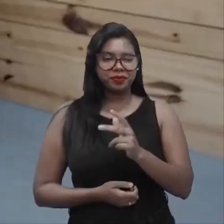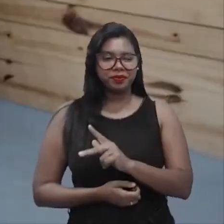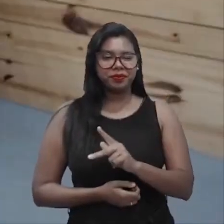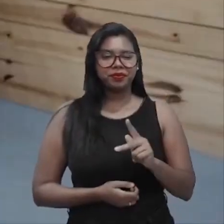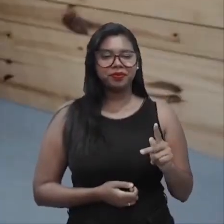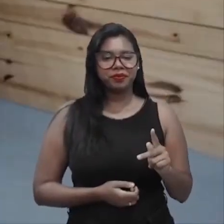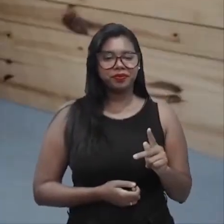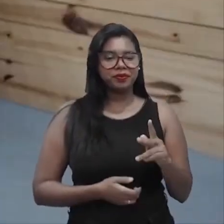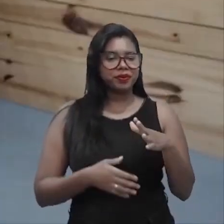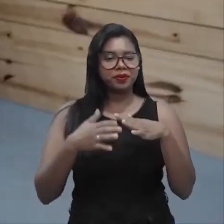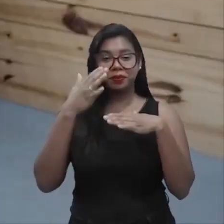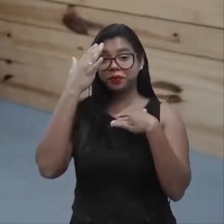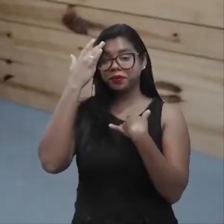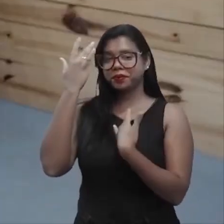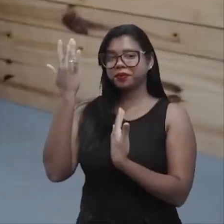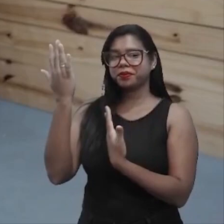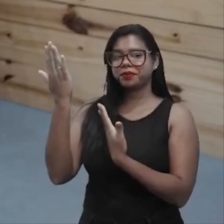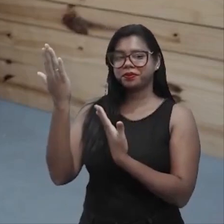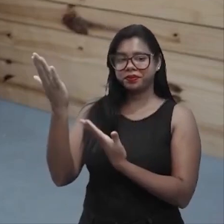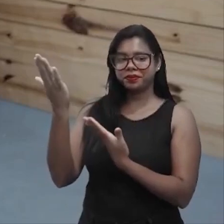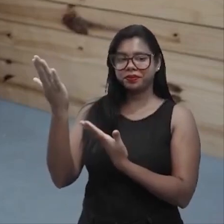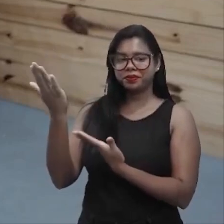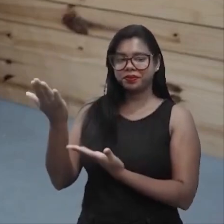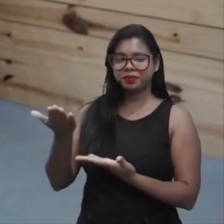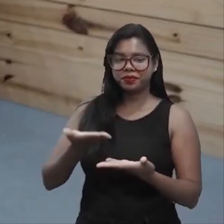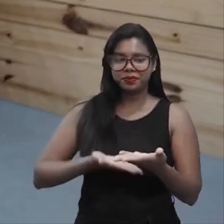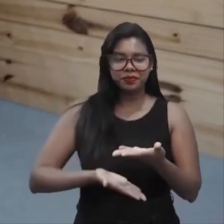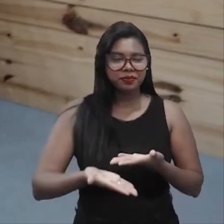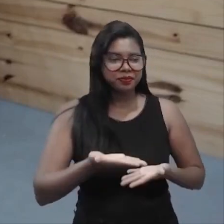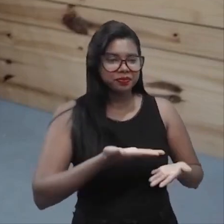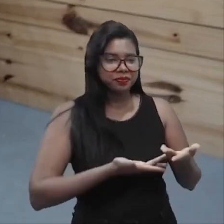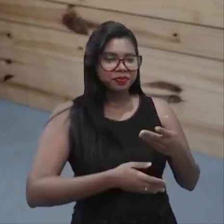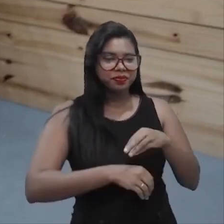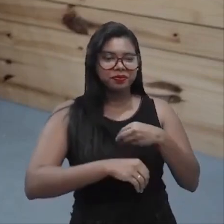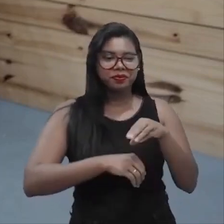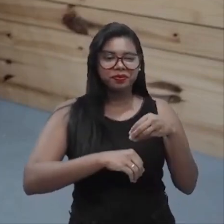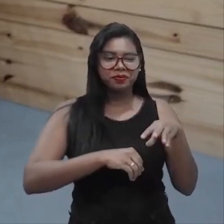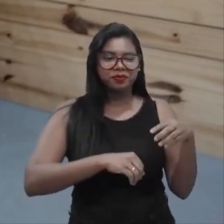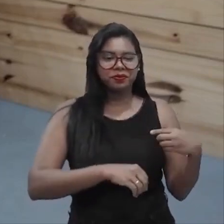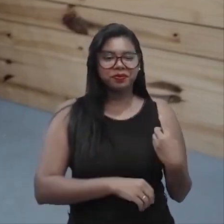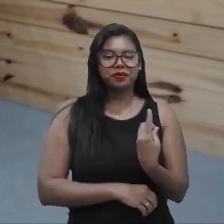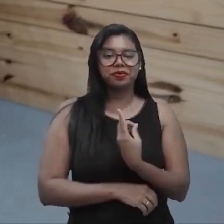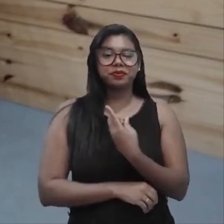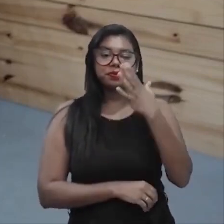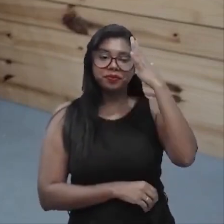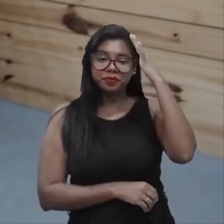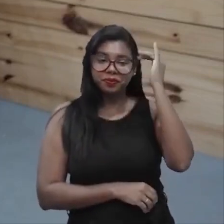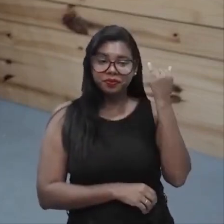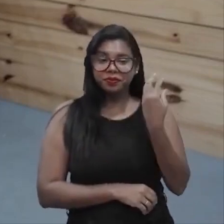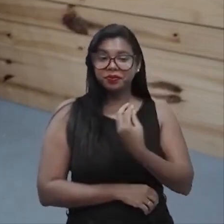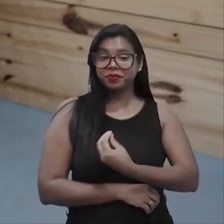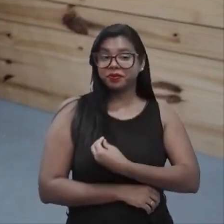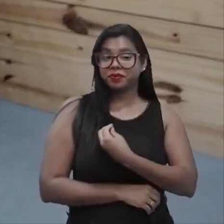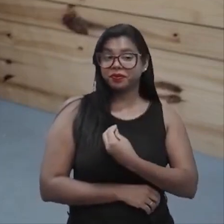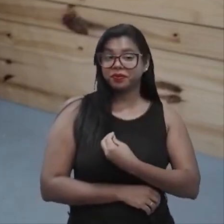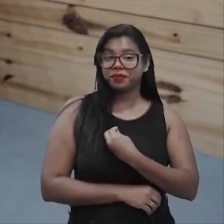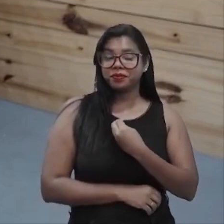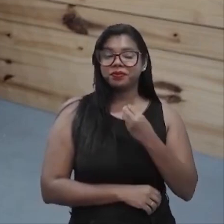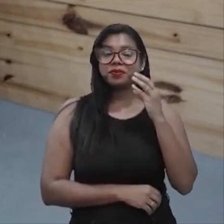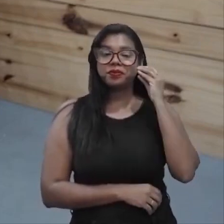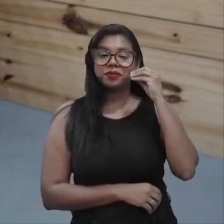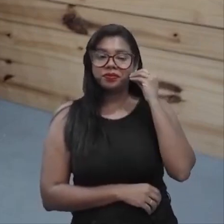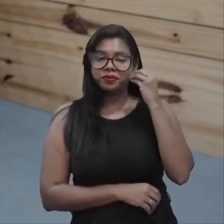somos gratos pela sua colaboração e compartilhar conosco um pouco da sua vivência e da sua